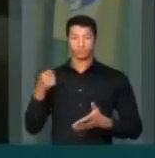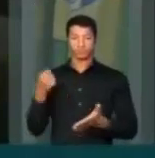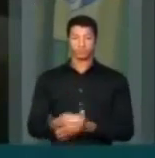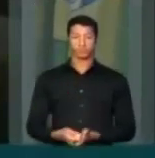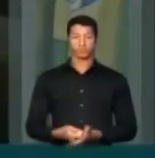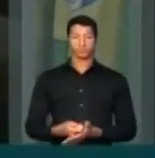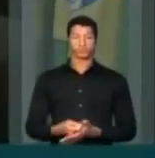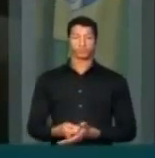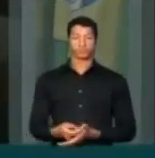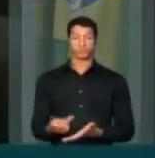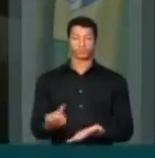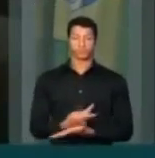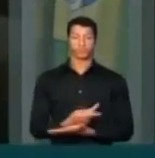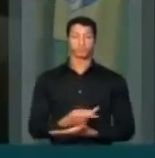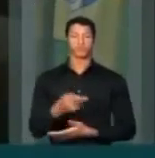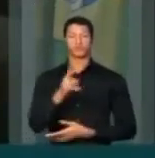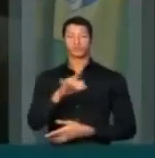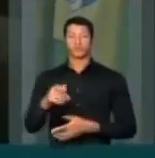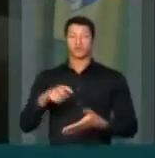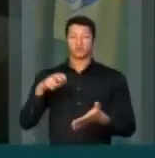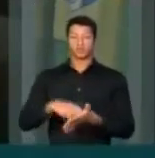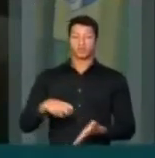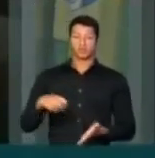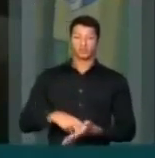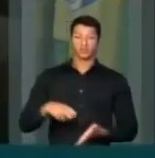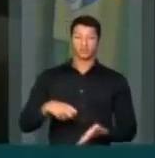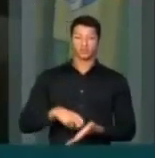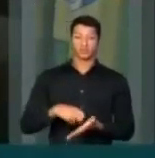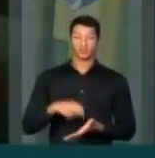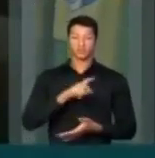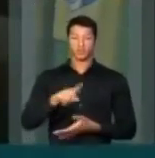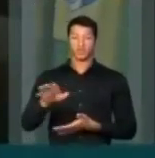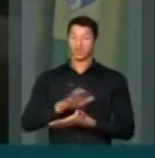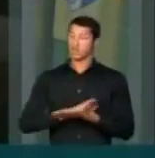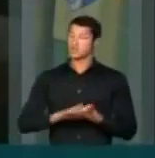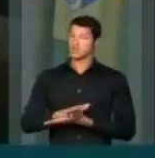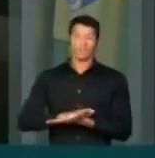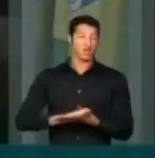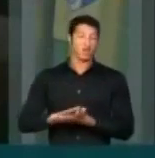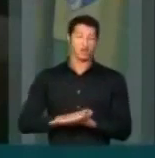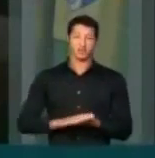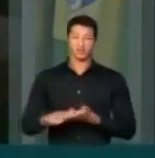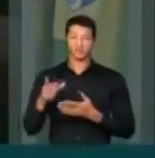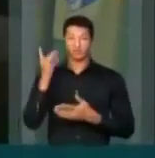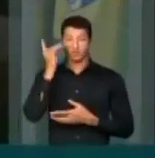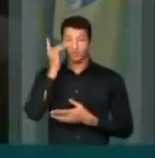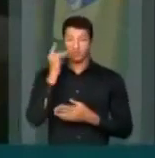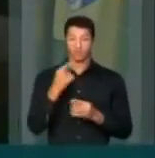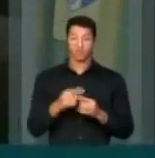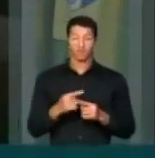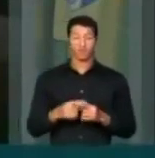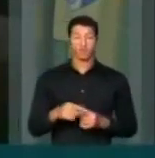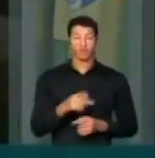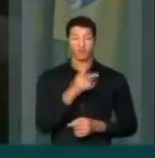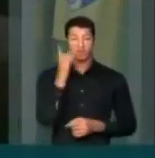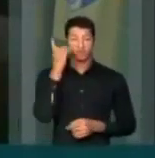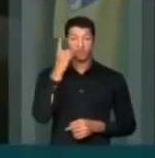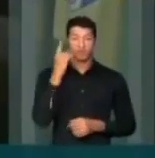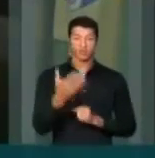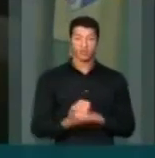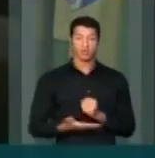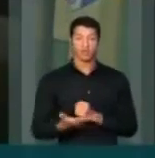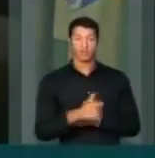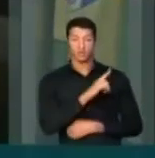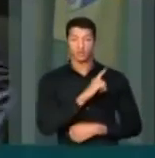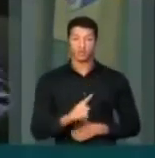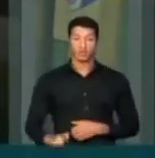o pato, serão punidos e ela não será punida. Senhores deputados da base